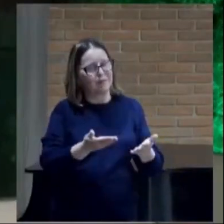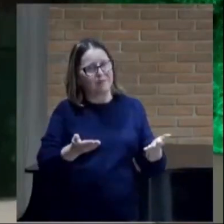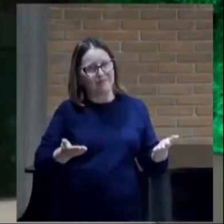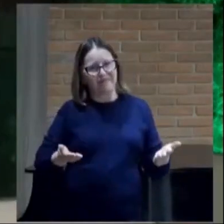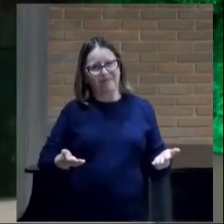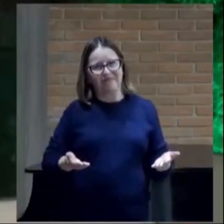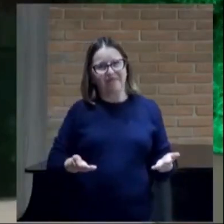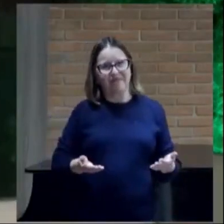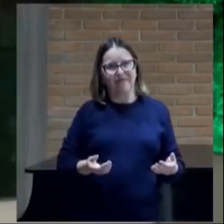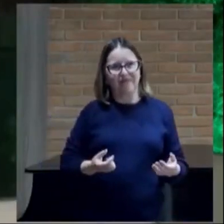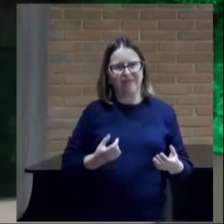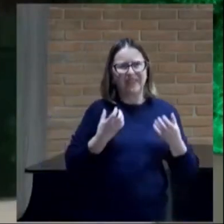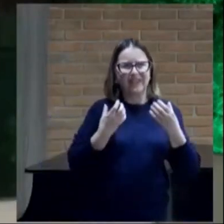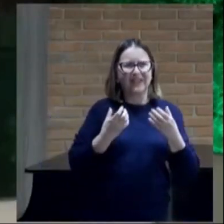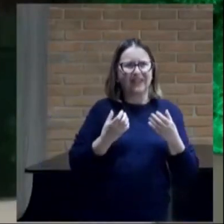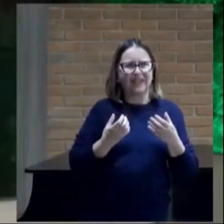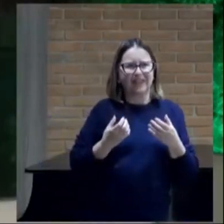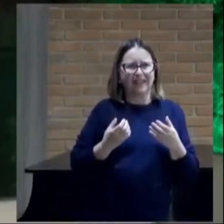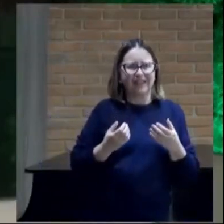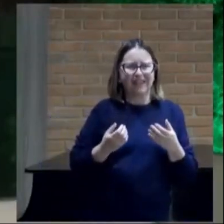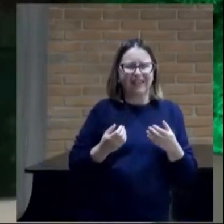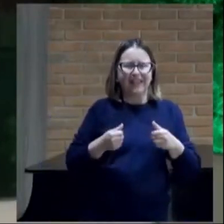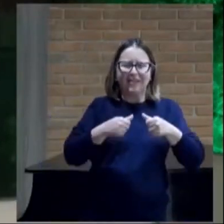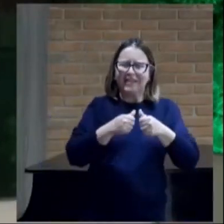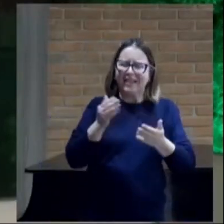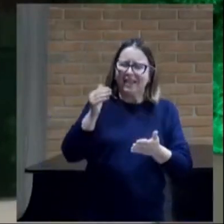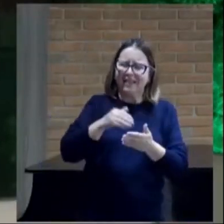eu queria ir até de madrugada